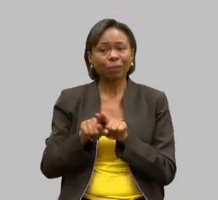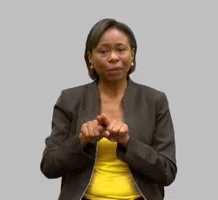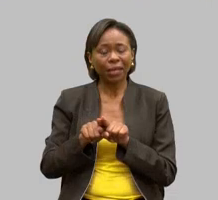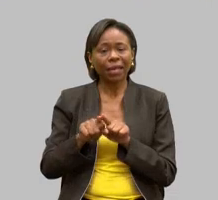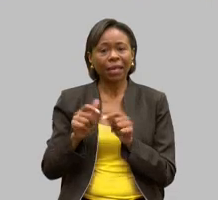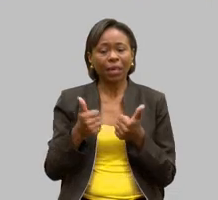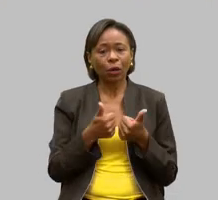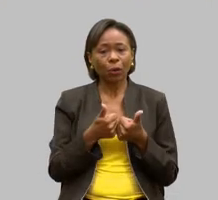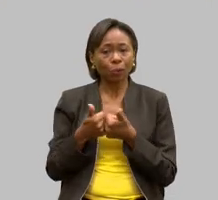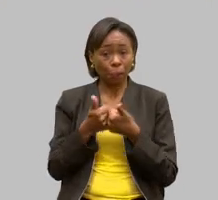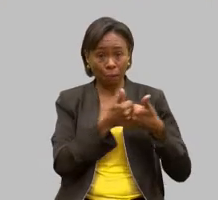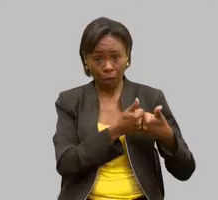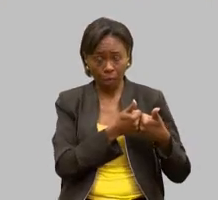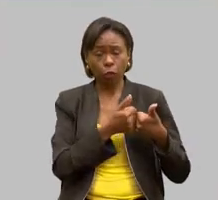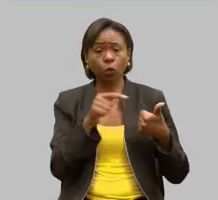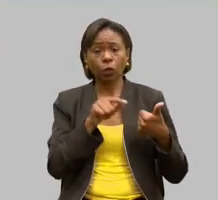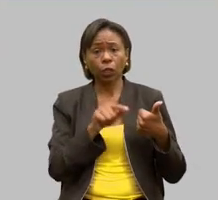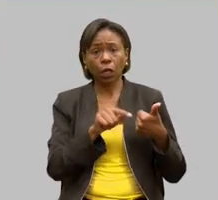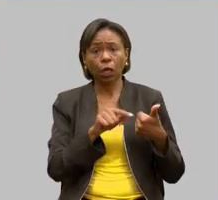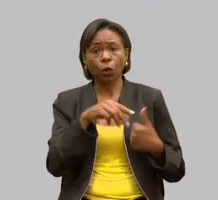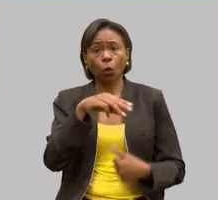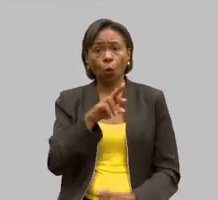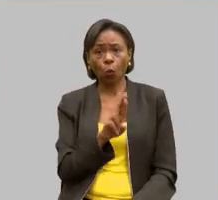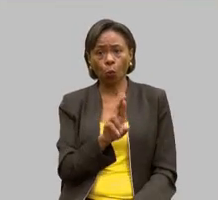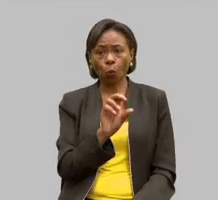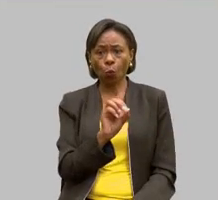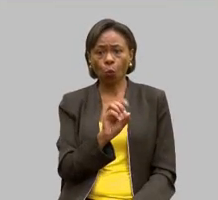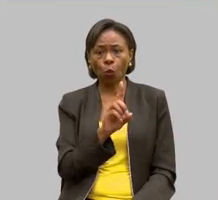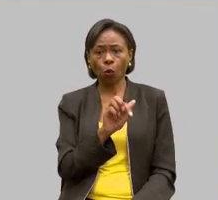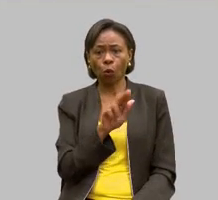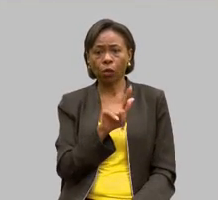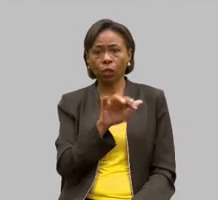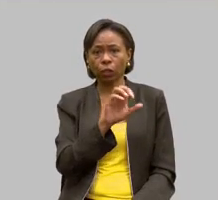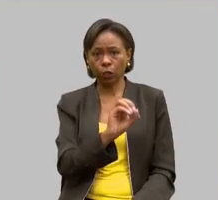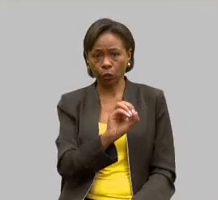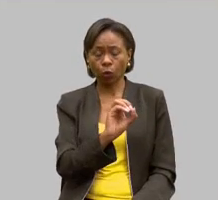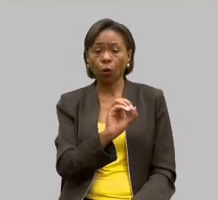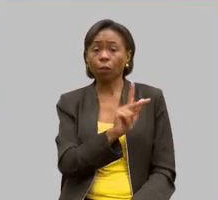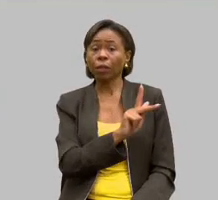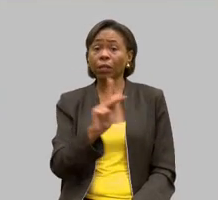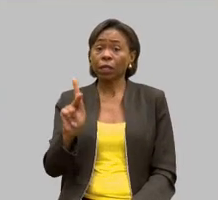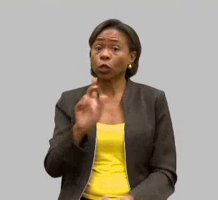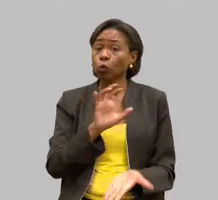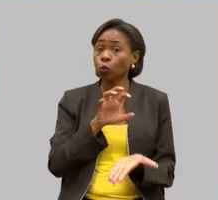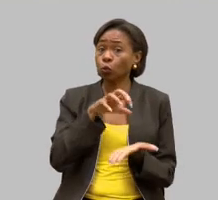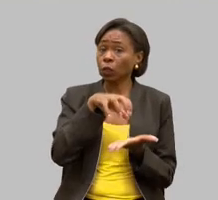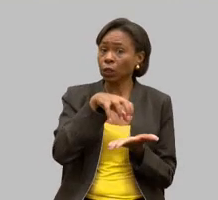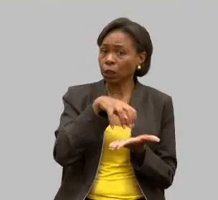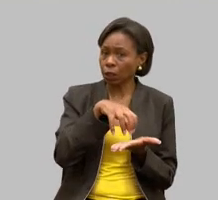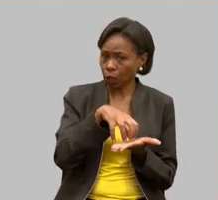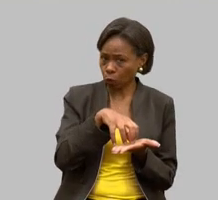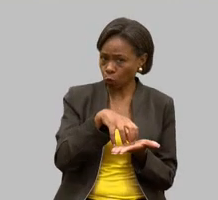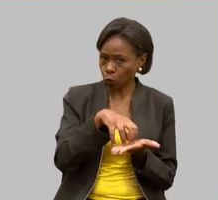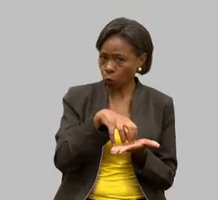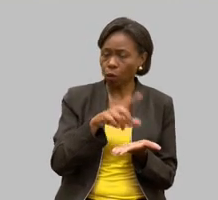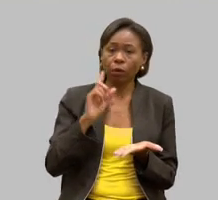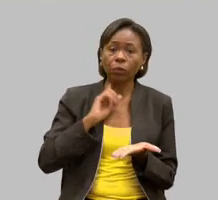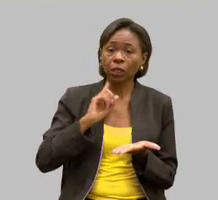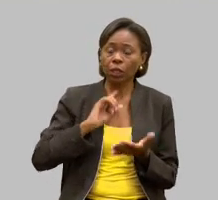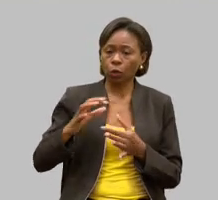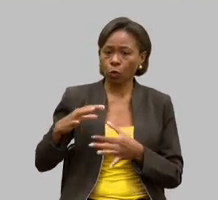presidente, o Rodrigo Marinho Starling, presidente do Centro Mineiro de Voluntário Transformador Minas Voluntários.